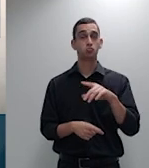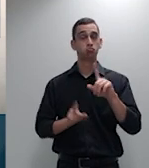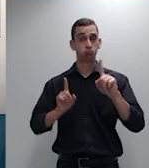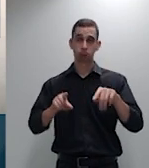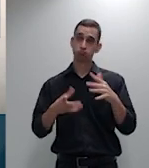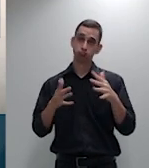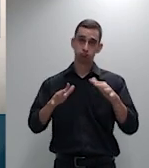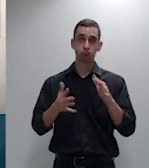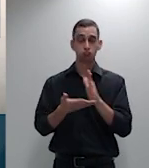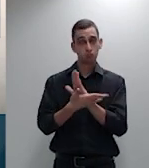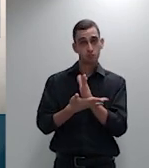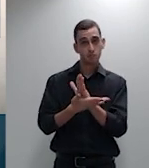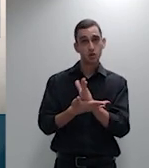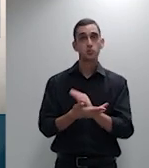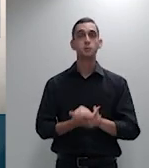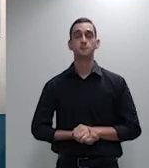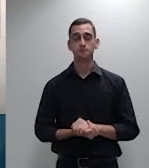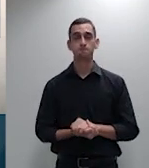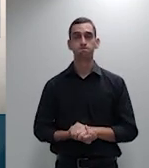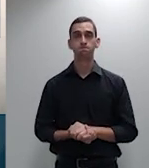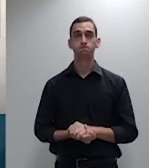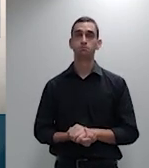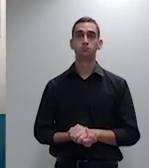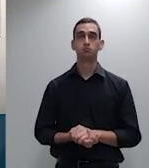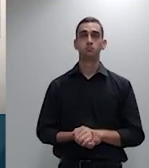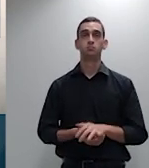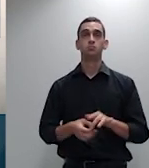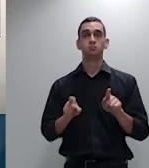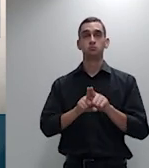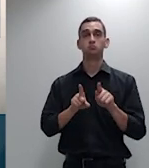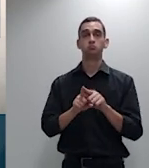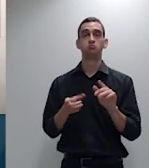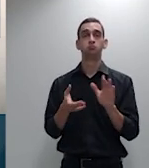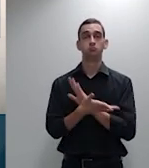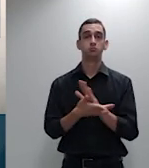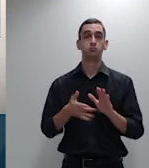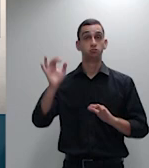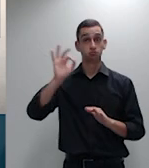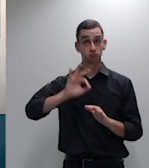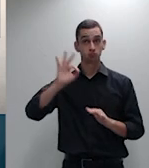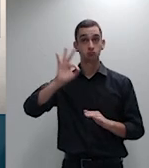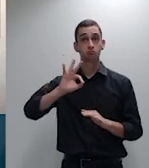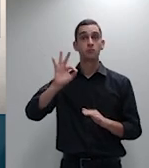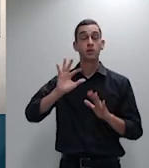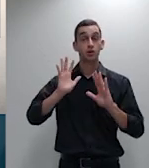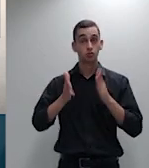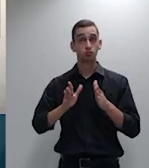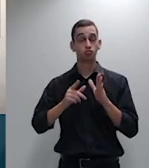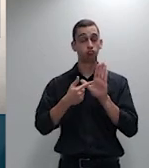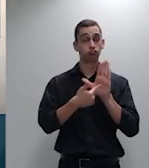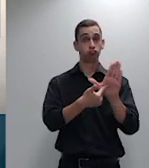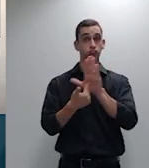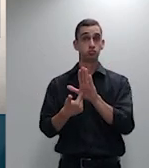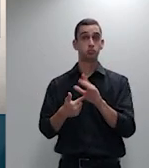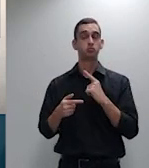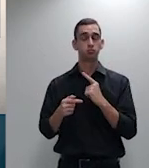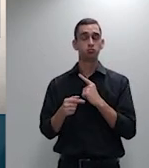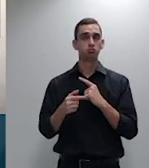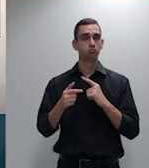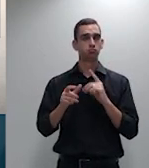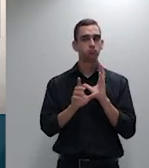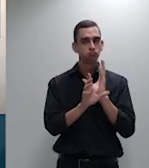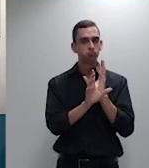percentuais aporados na amostragem descrita neste voto verifica-se que na maioria dos casos o